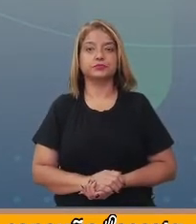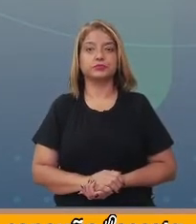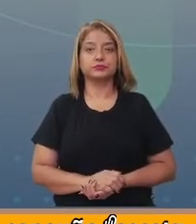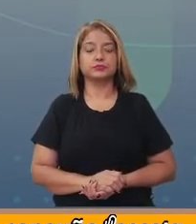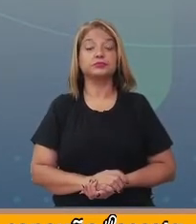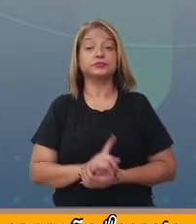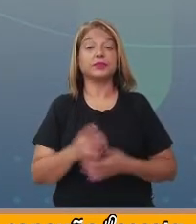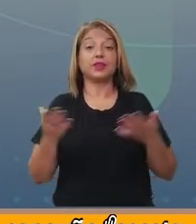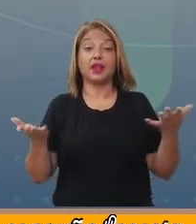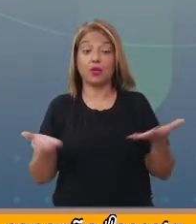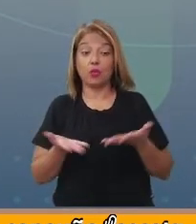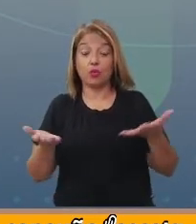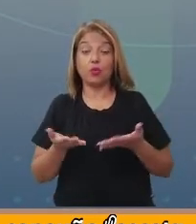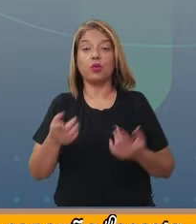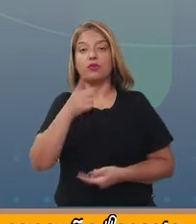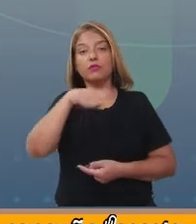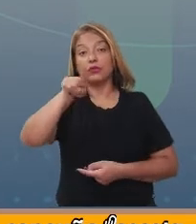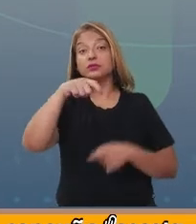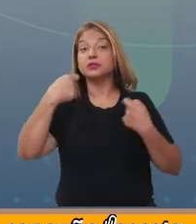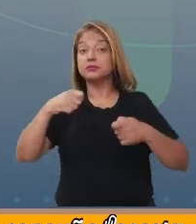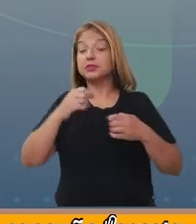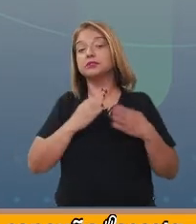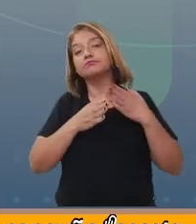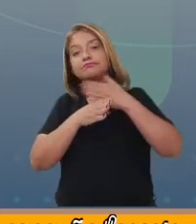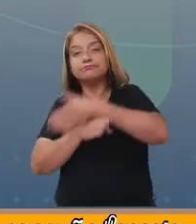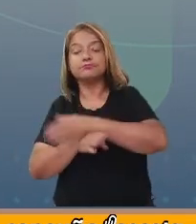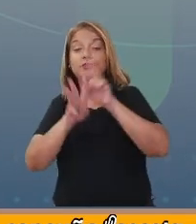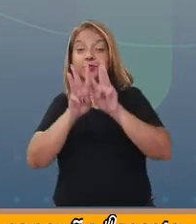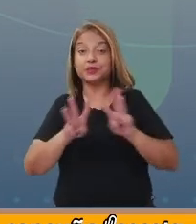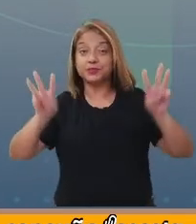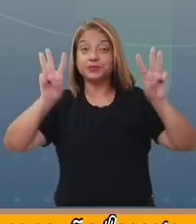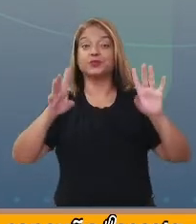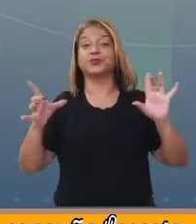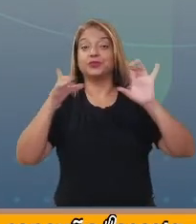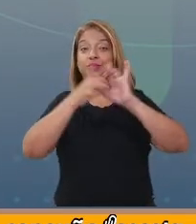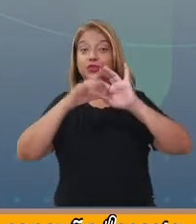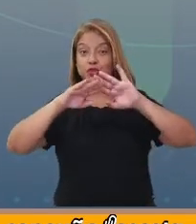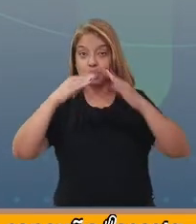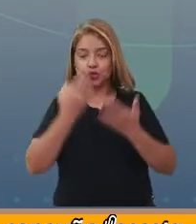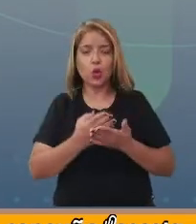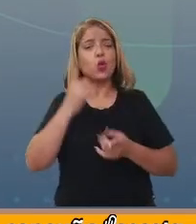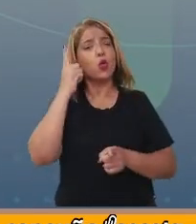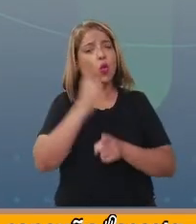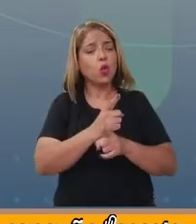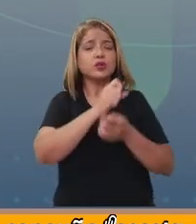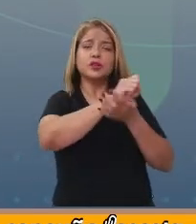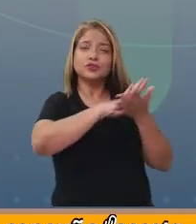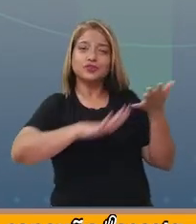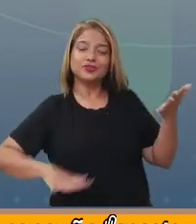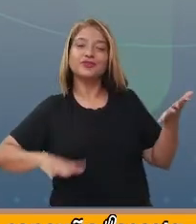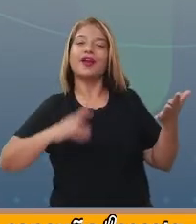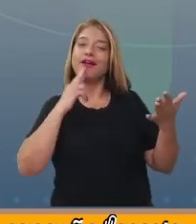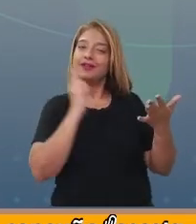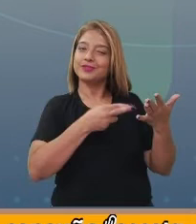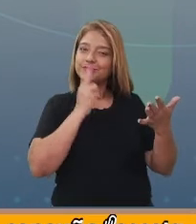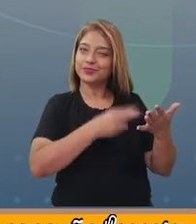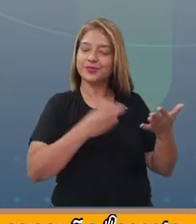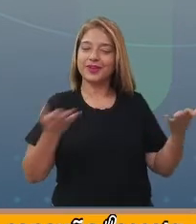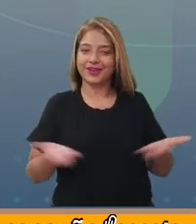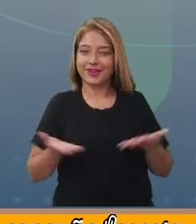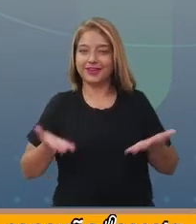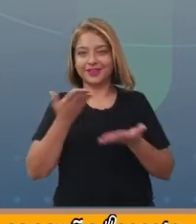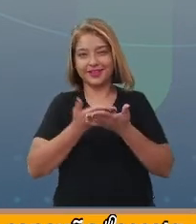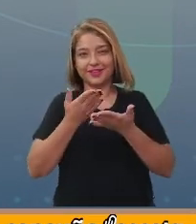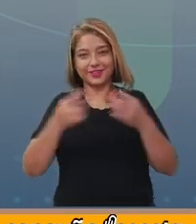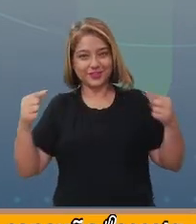Agora, você deve acessar o portal Conexão Escola e lá você vai encontrar a atividade proposta para essa aula.